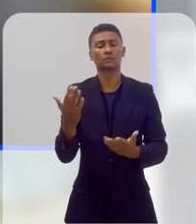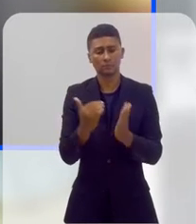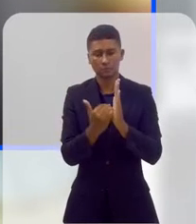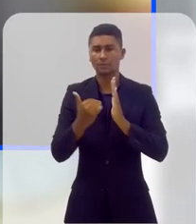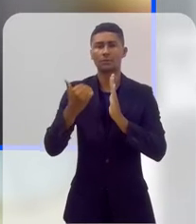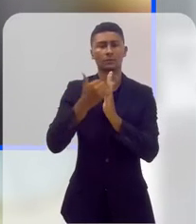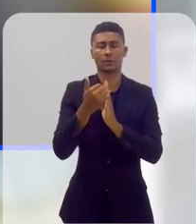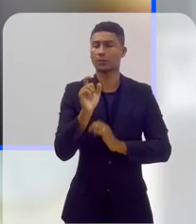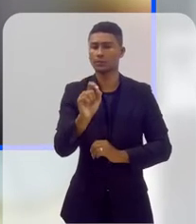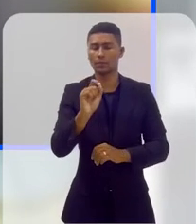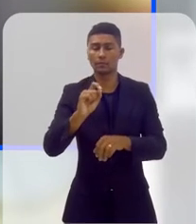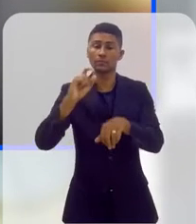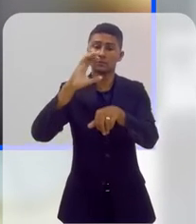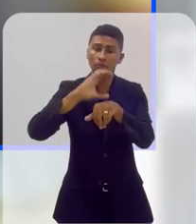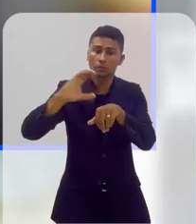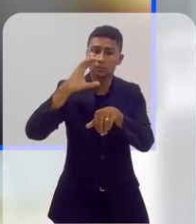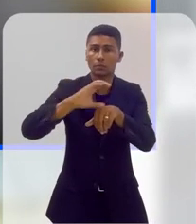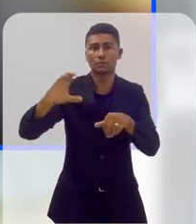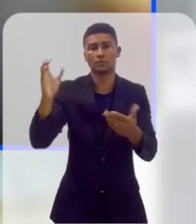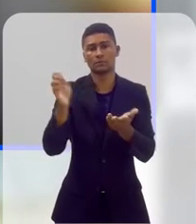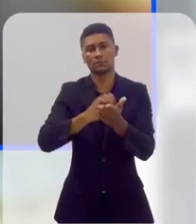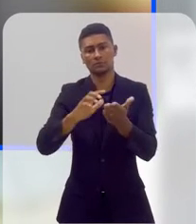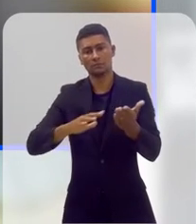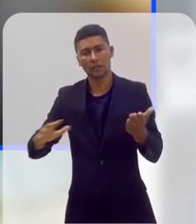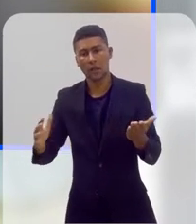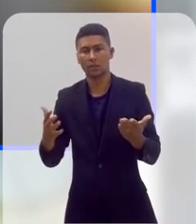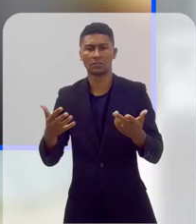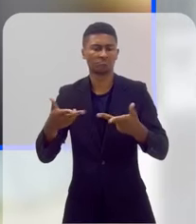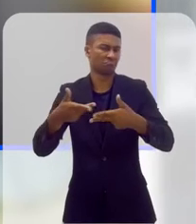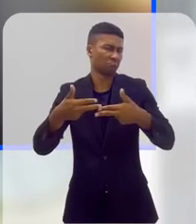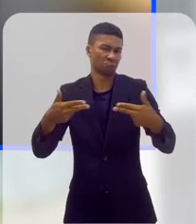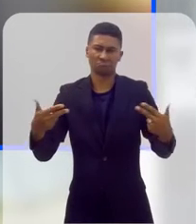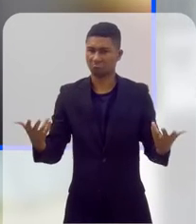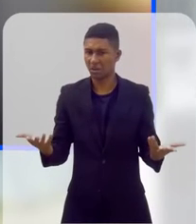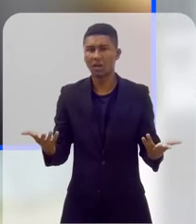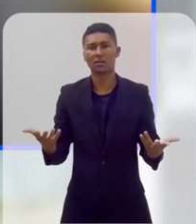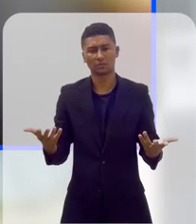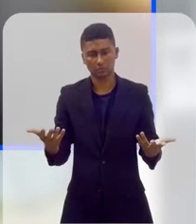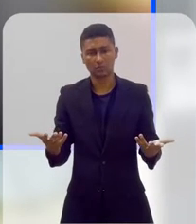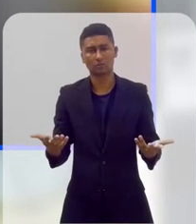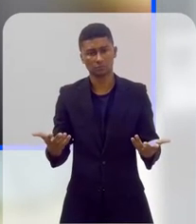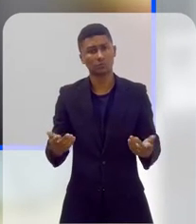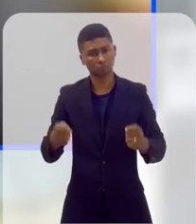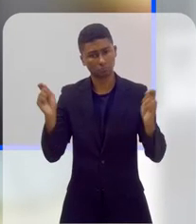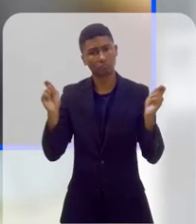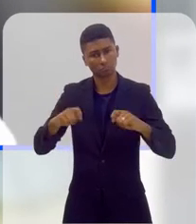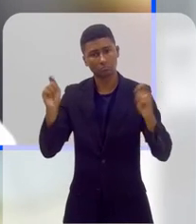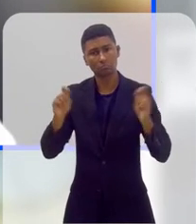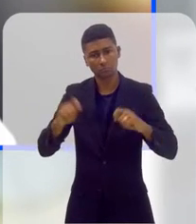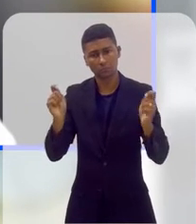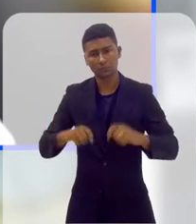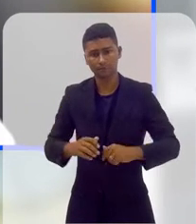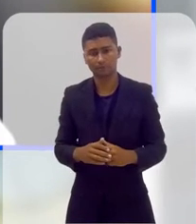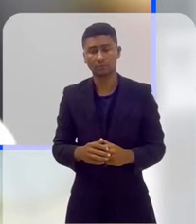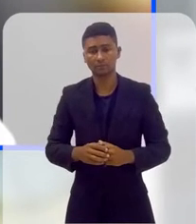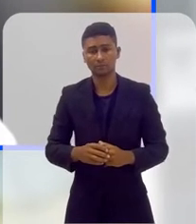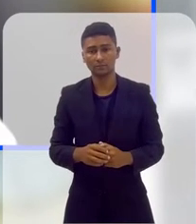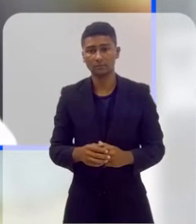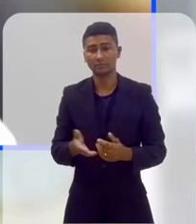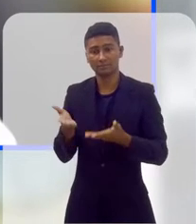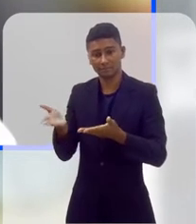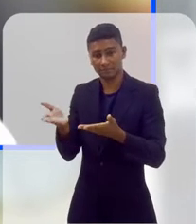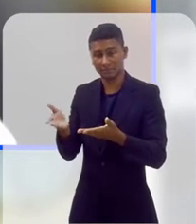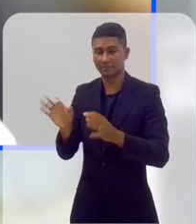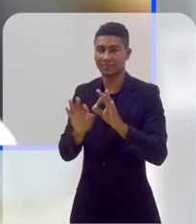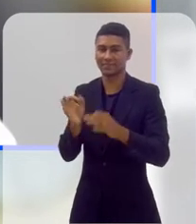atendimento judicial, também promover cursos, atividades de capacitação, né, de popularização do nosso trabalho